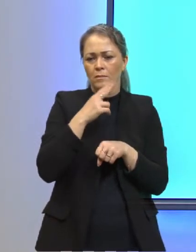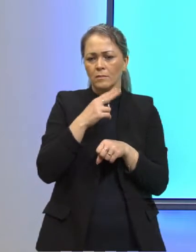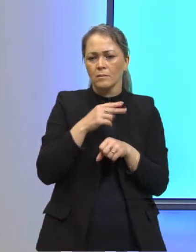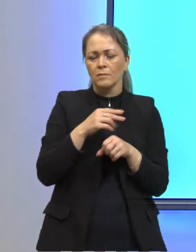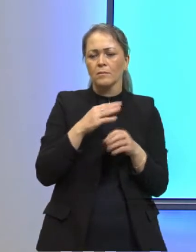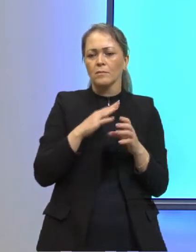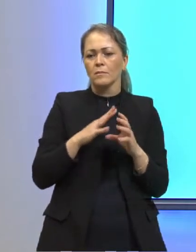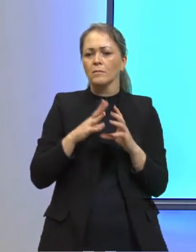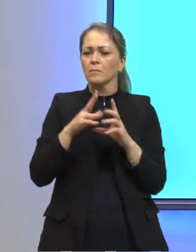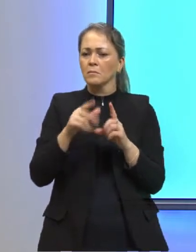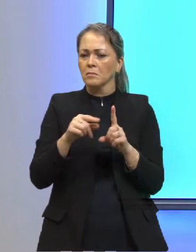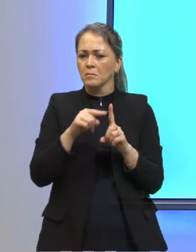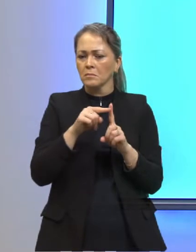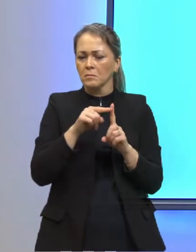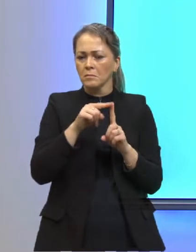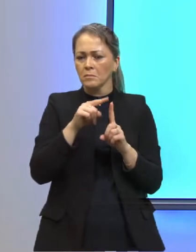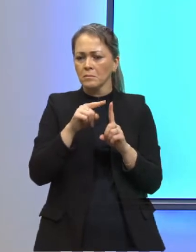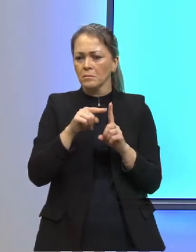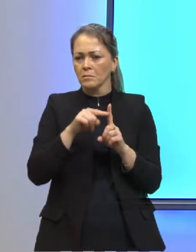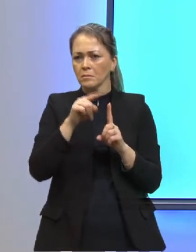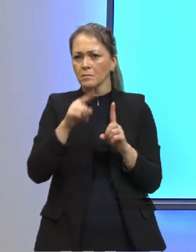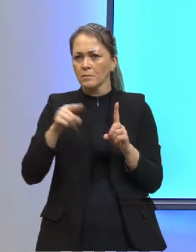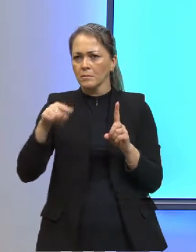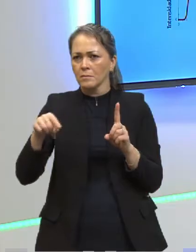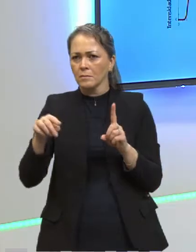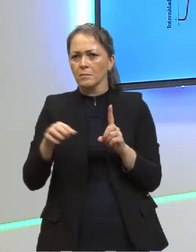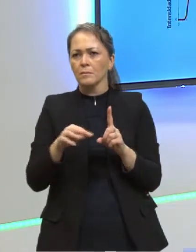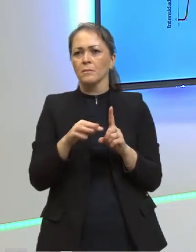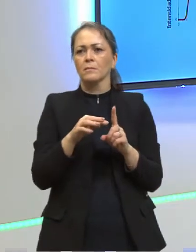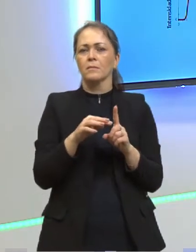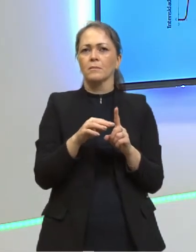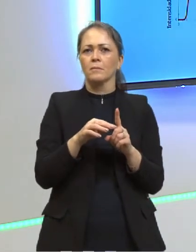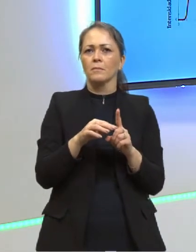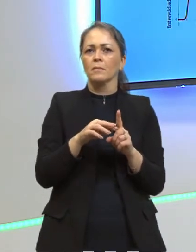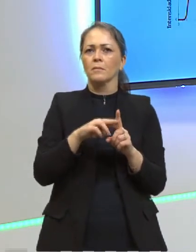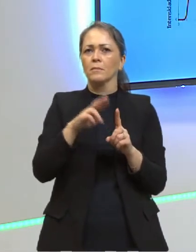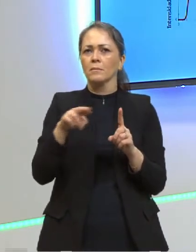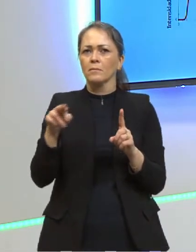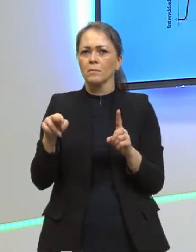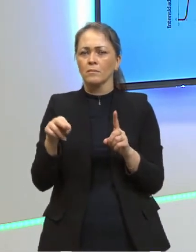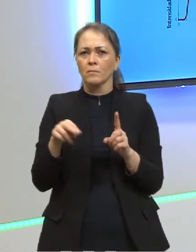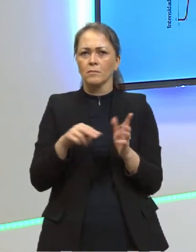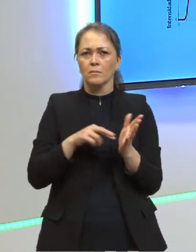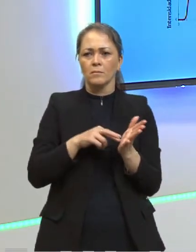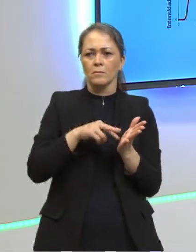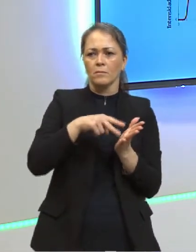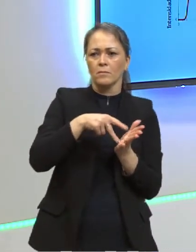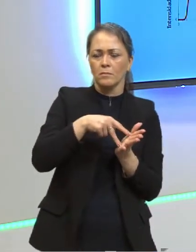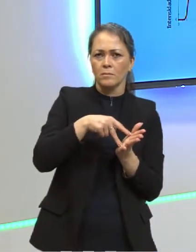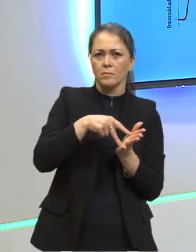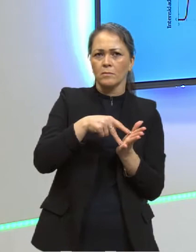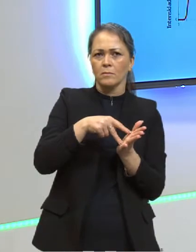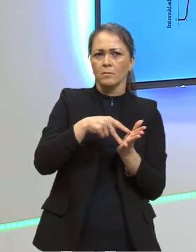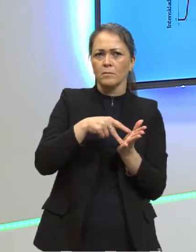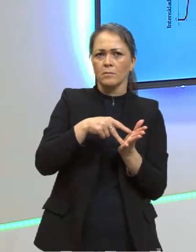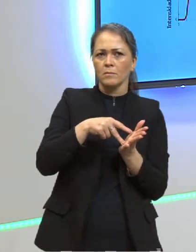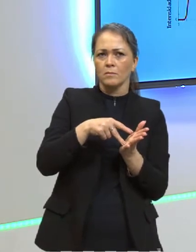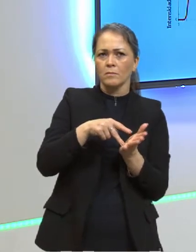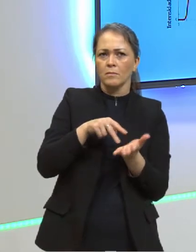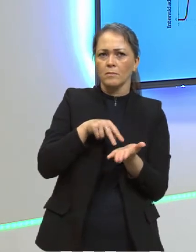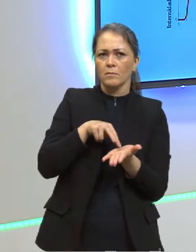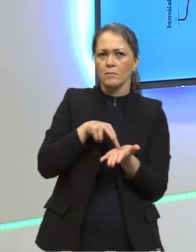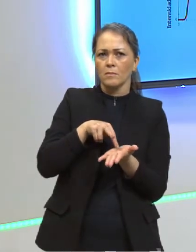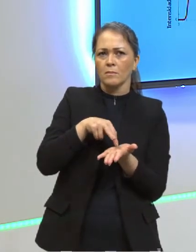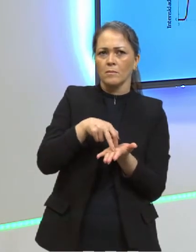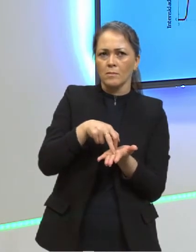ele escolhe um comprimento de onda, certo, que seria o degrau da escada para emitir, para